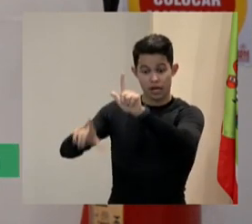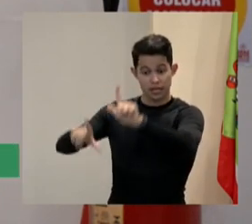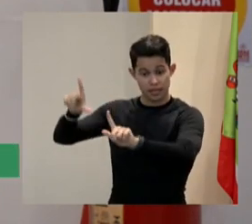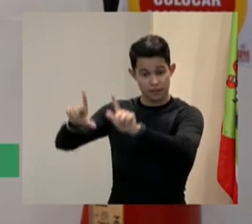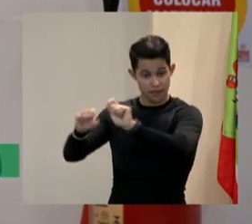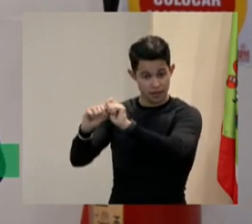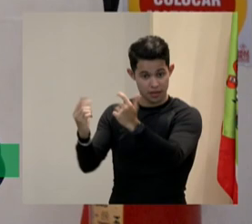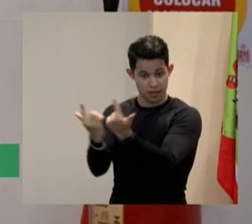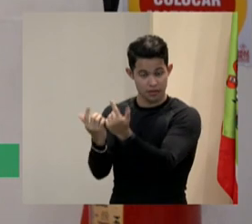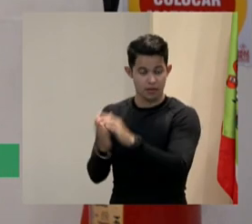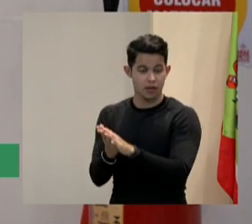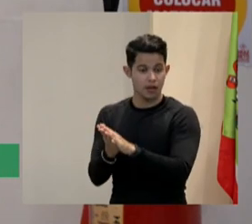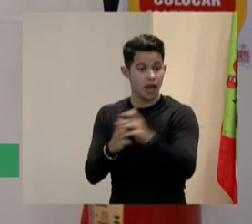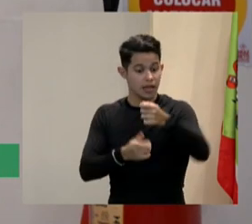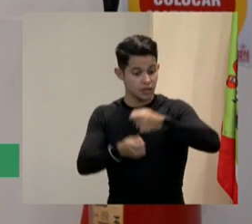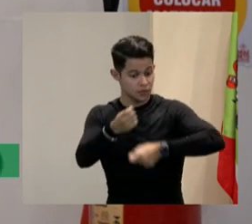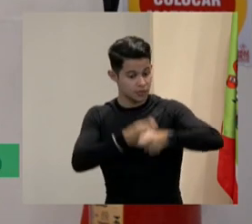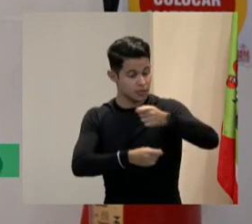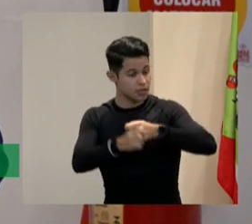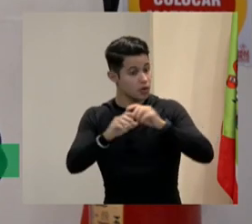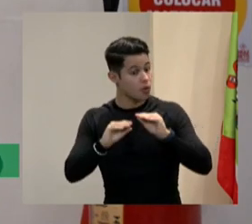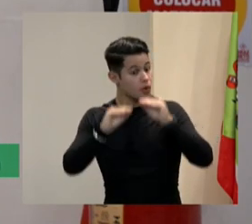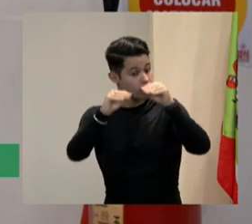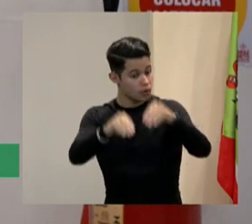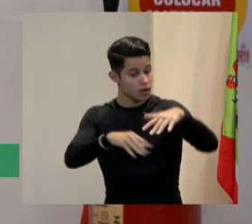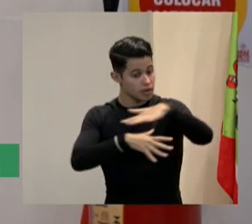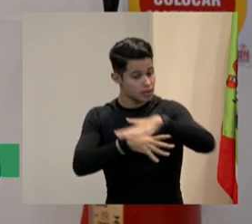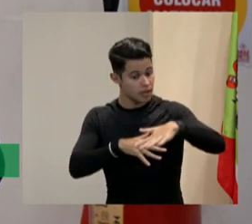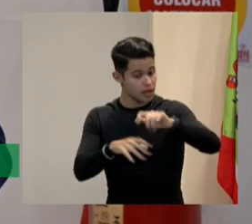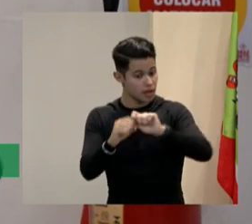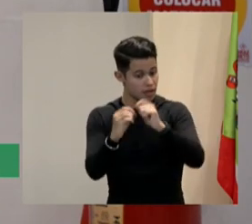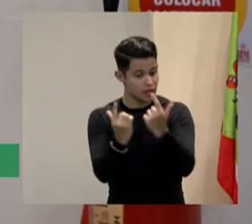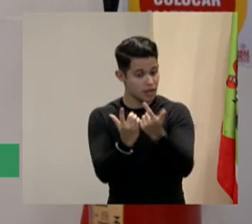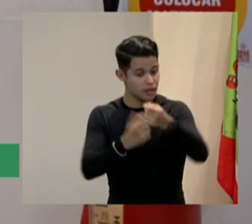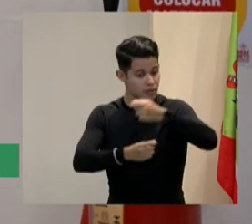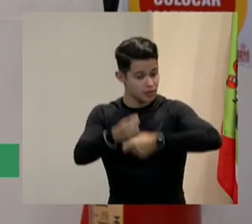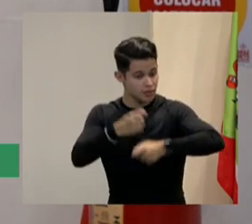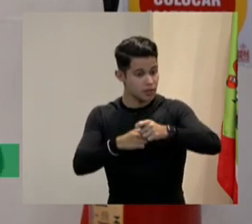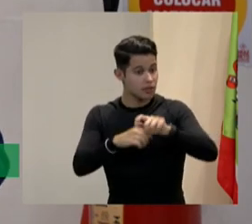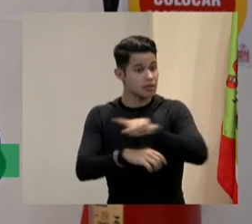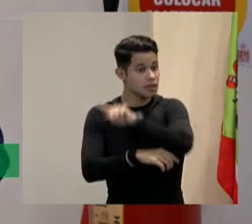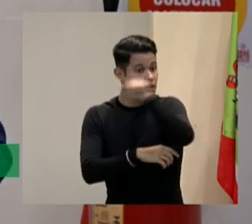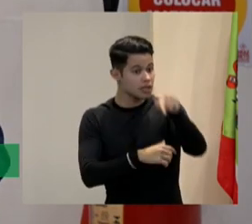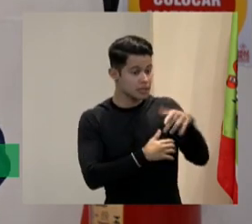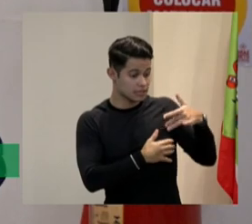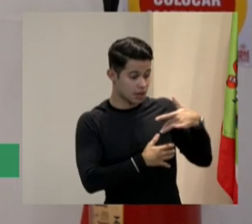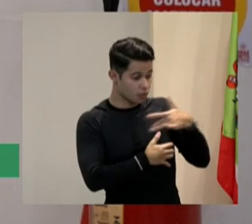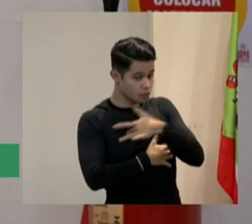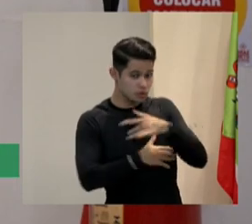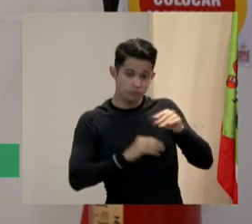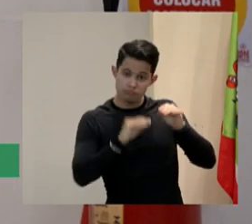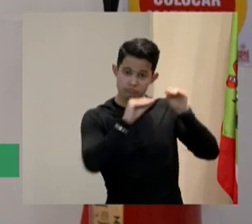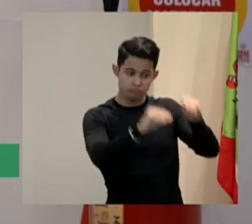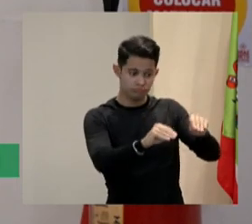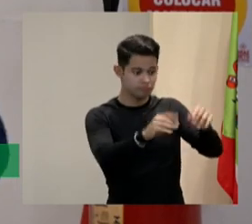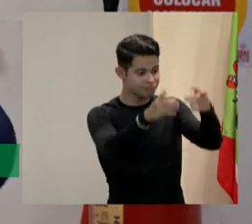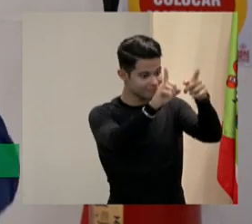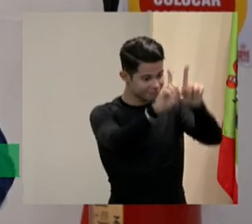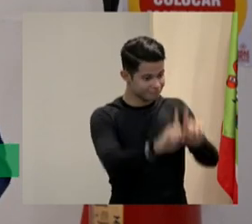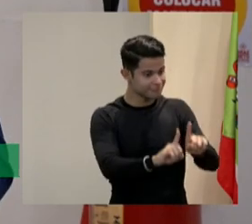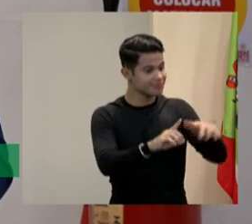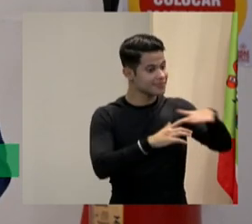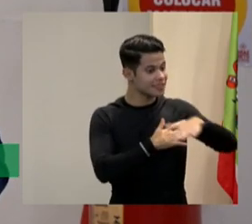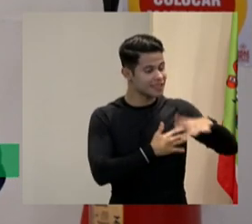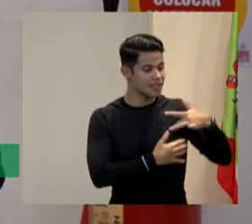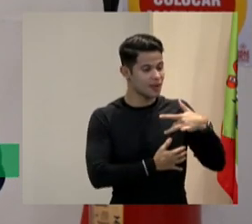fazendo na parte administrativa administrativo da casa é área da saúde na área da saúde porque antes era onde